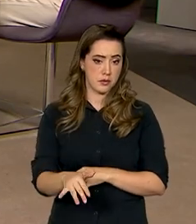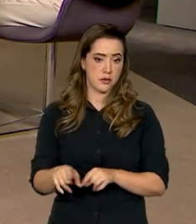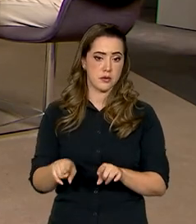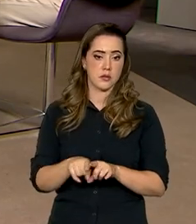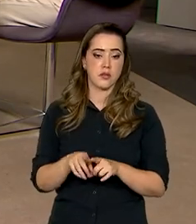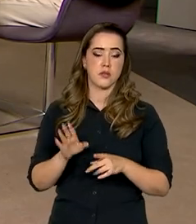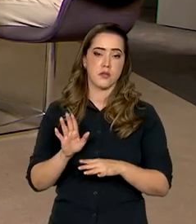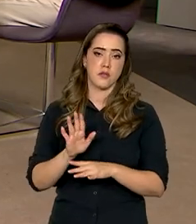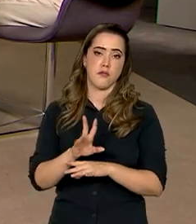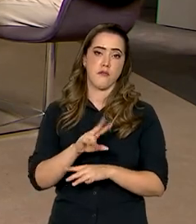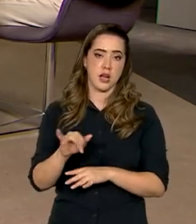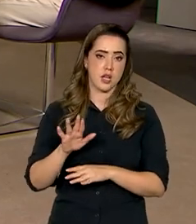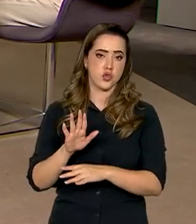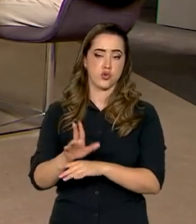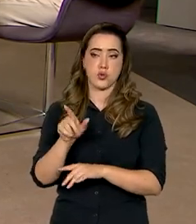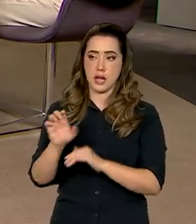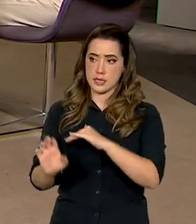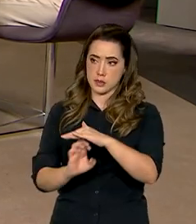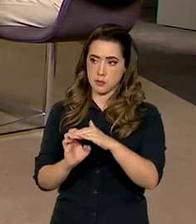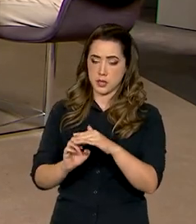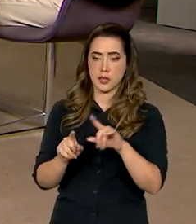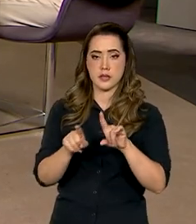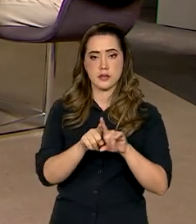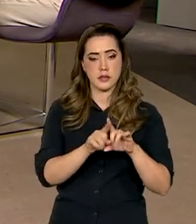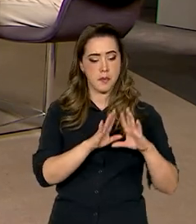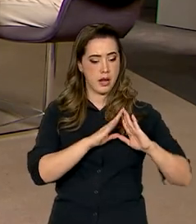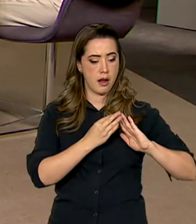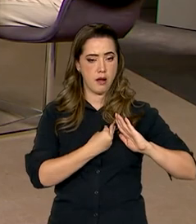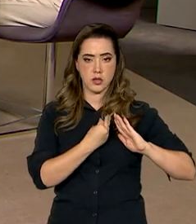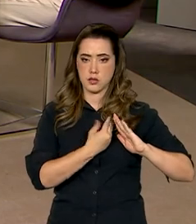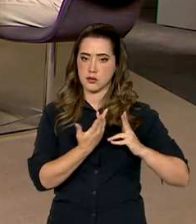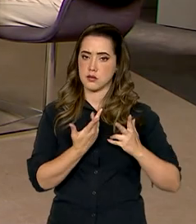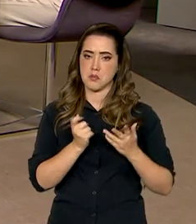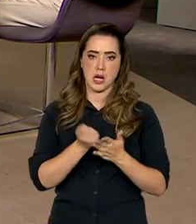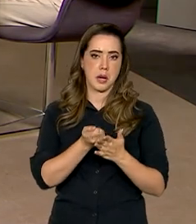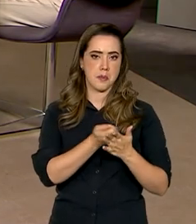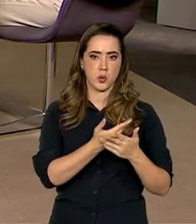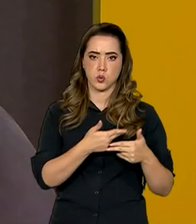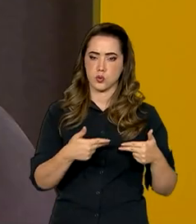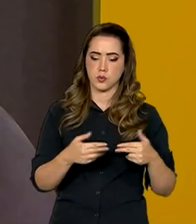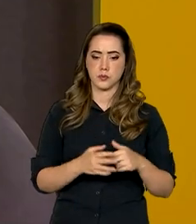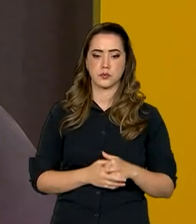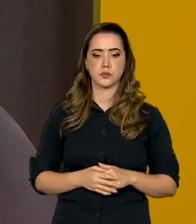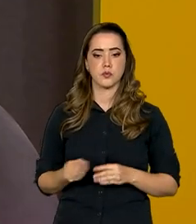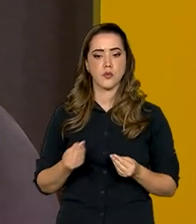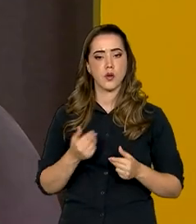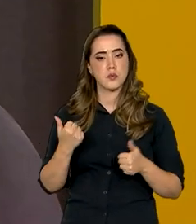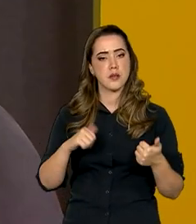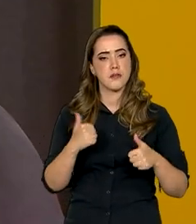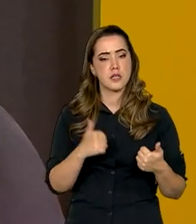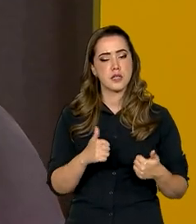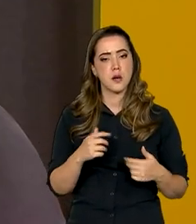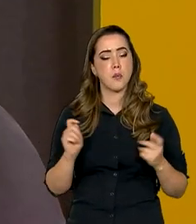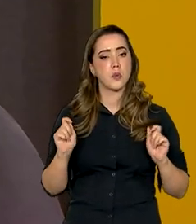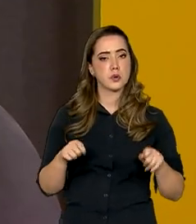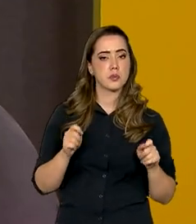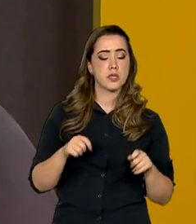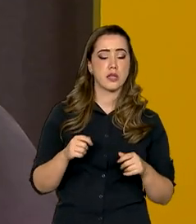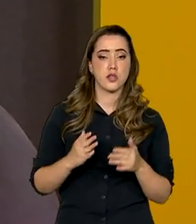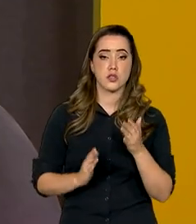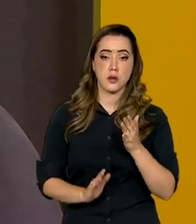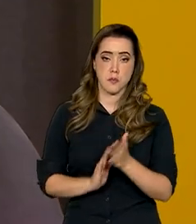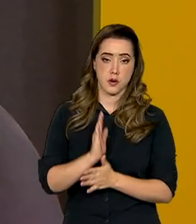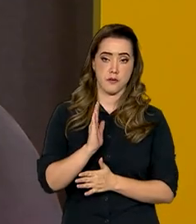favorecer tanto os empreendedores quanto o crédito habitacional, por exemplo, financiamento habitacional. Como o senhor avalia as chances das